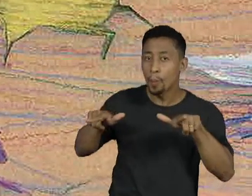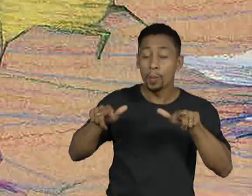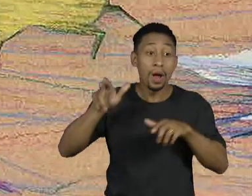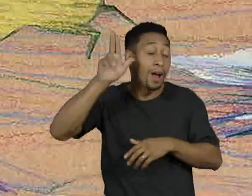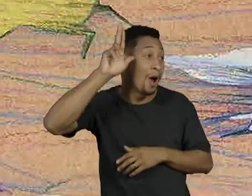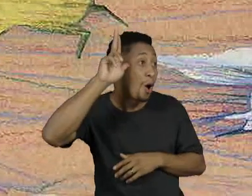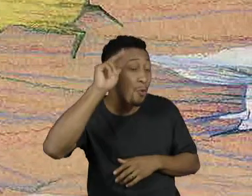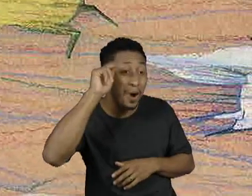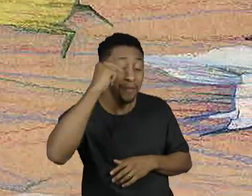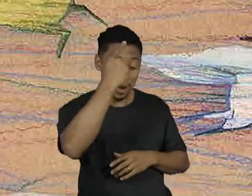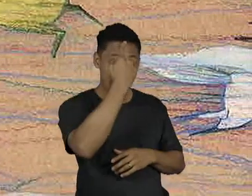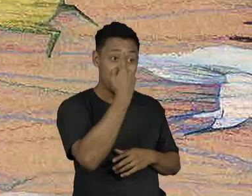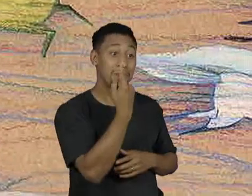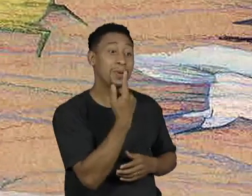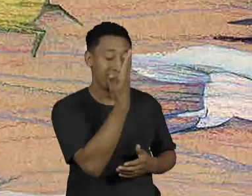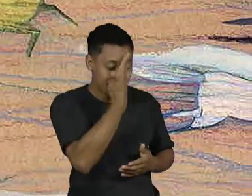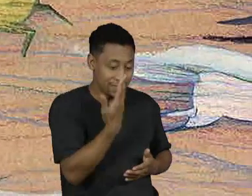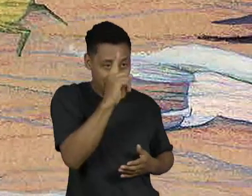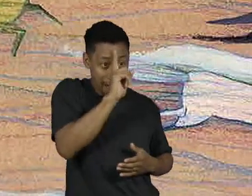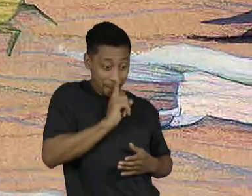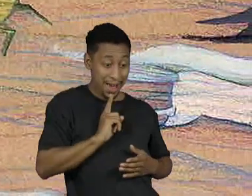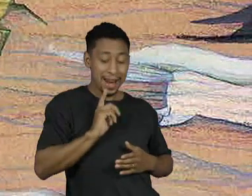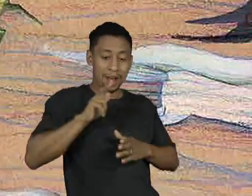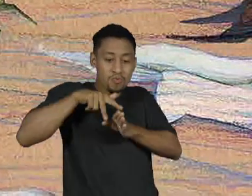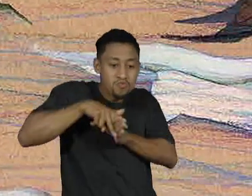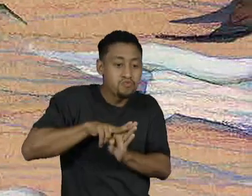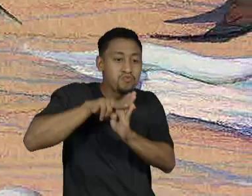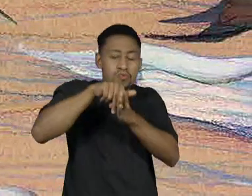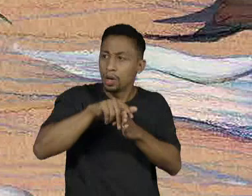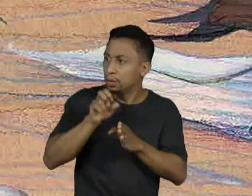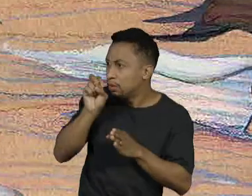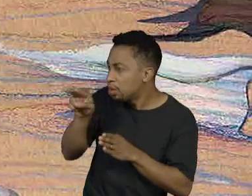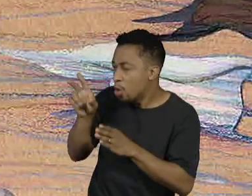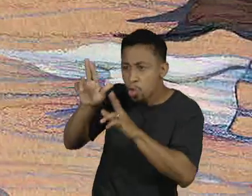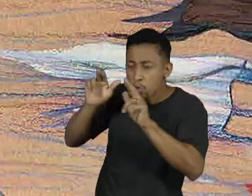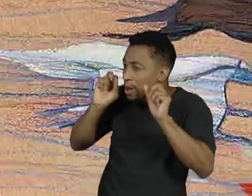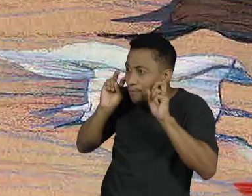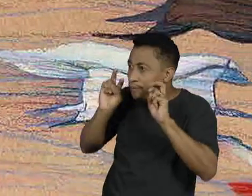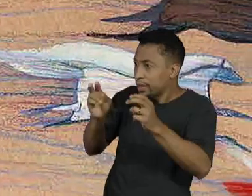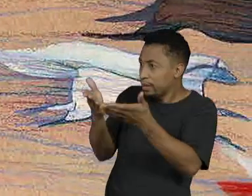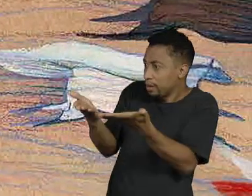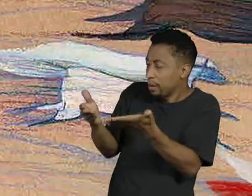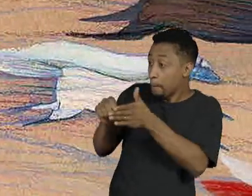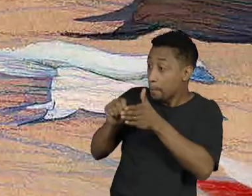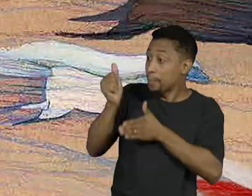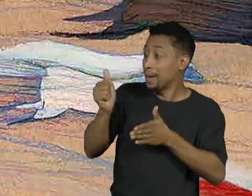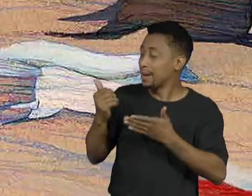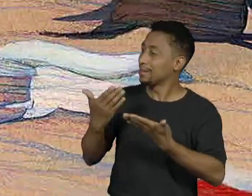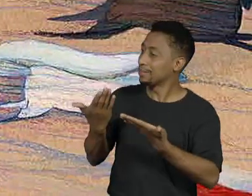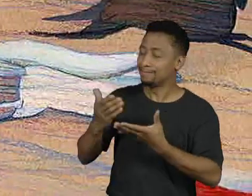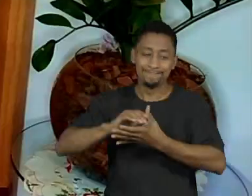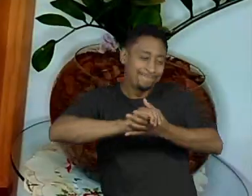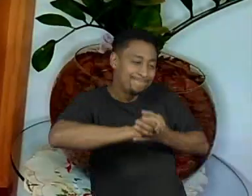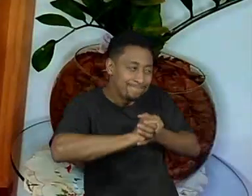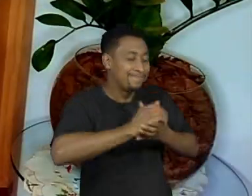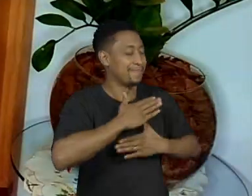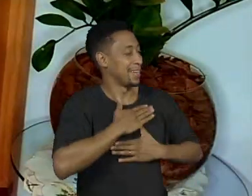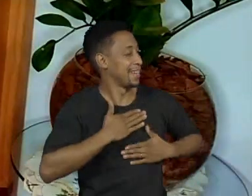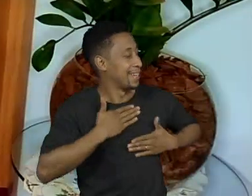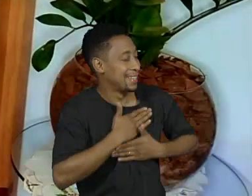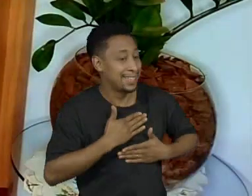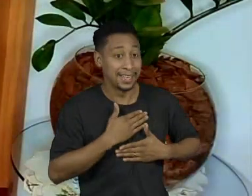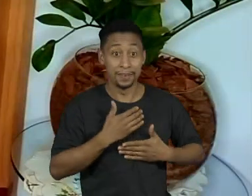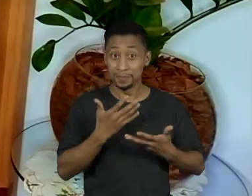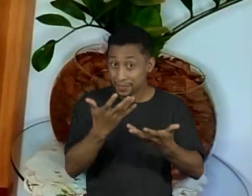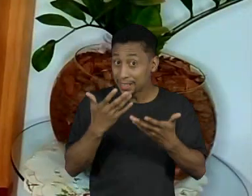amarelo, por sinal muito engraçado, nunca tinha visto um dessa cor. Muito prazer. Engraçado é a vovózinha. Se você quer saber